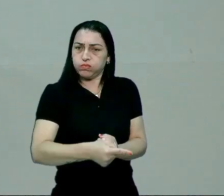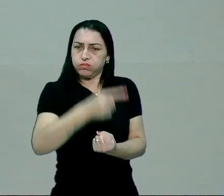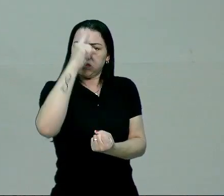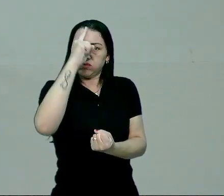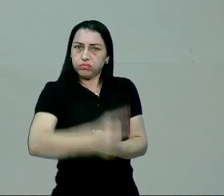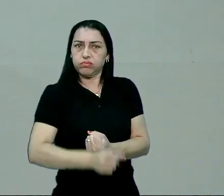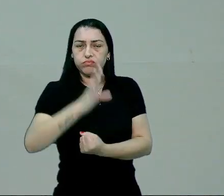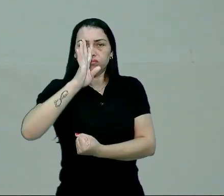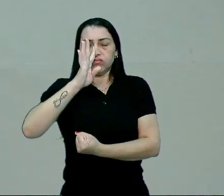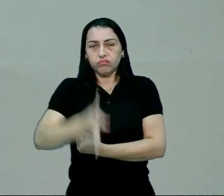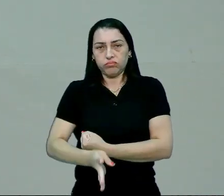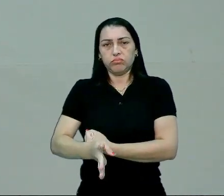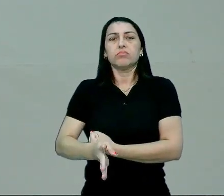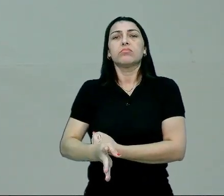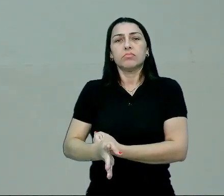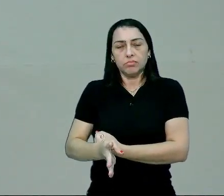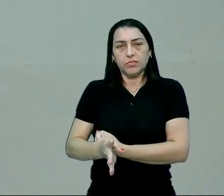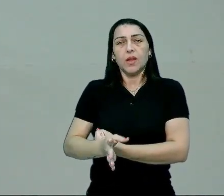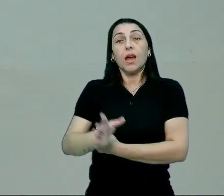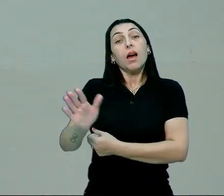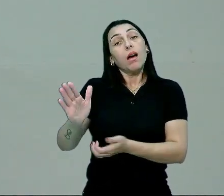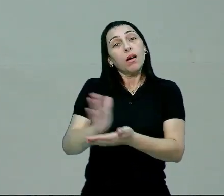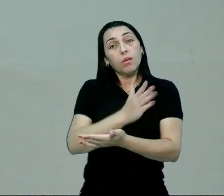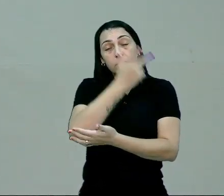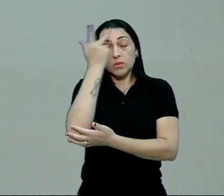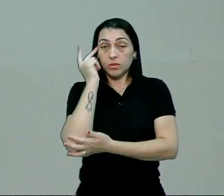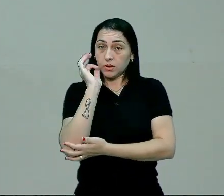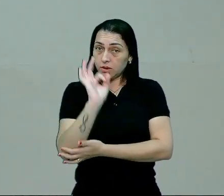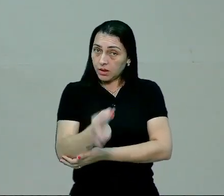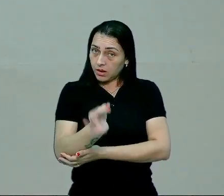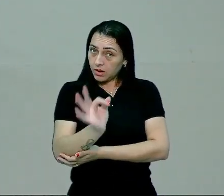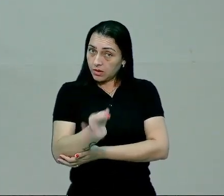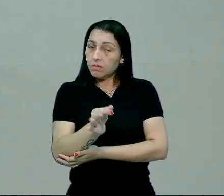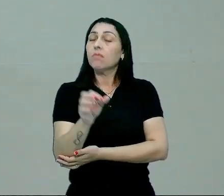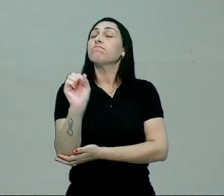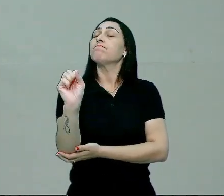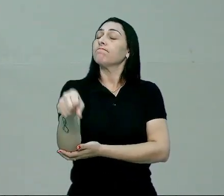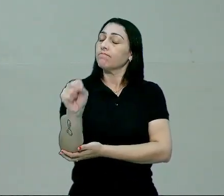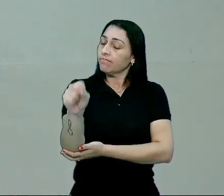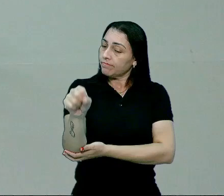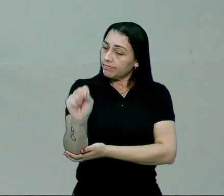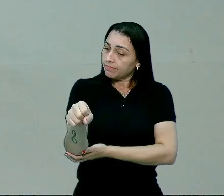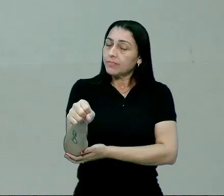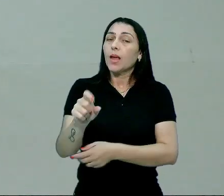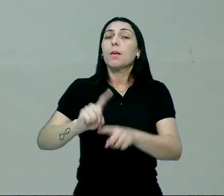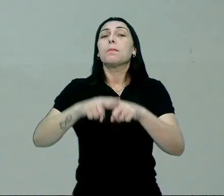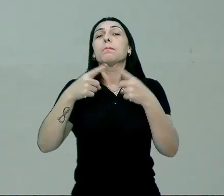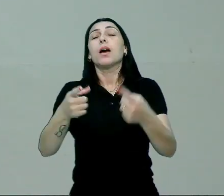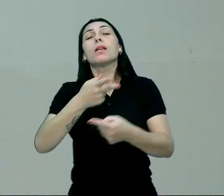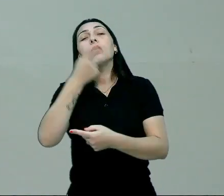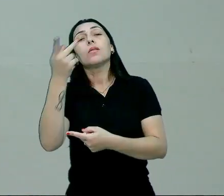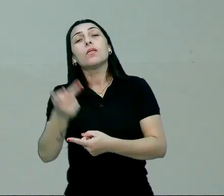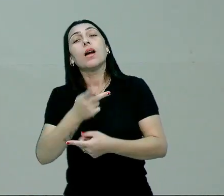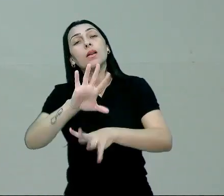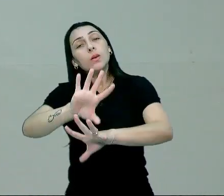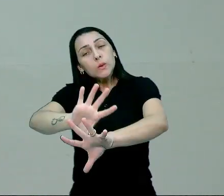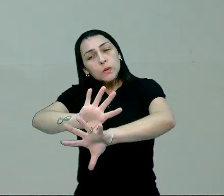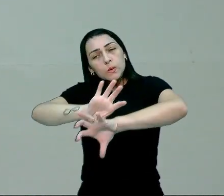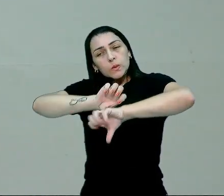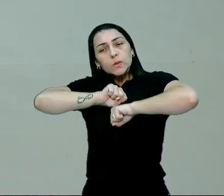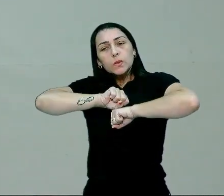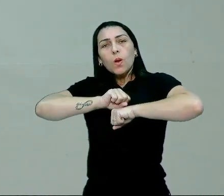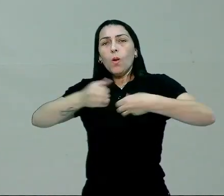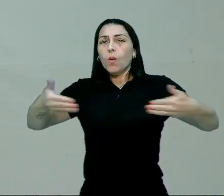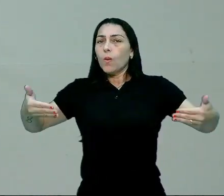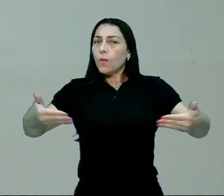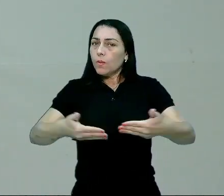subjugando, submetendo alguém, correto? E é isso mesmo. Mas quando eu falo da dominação nos